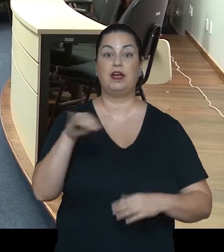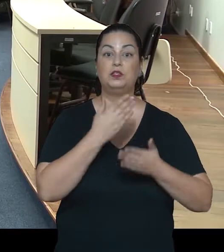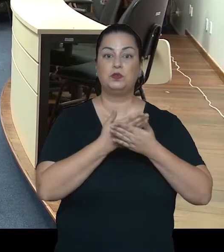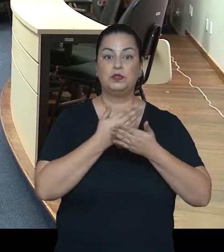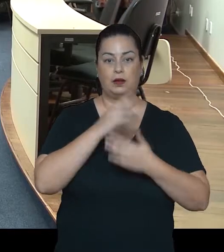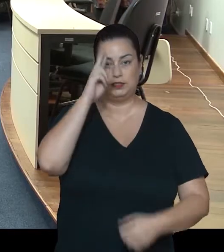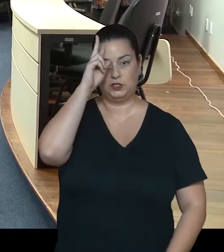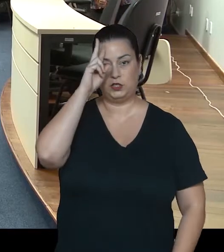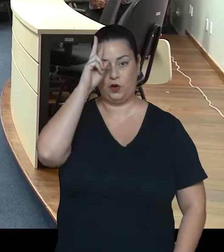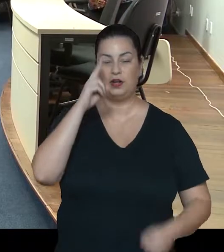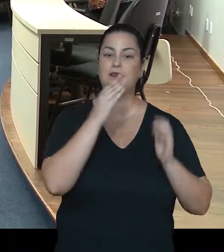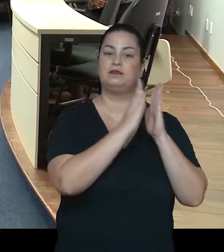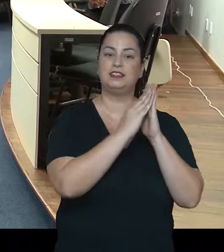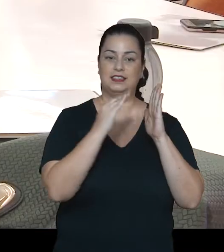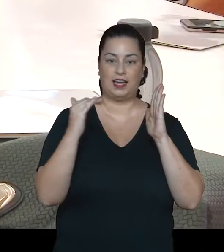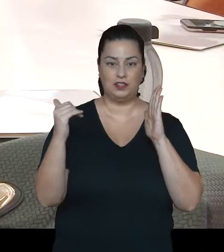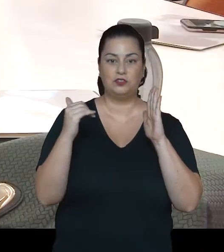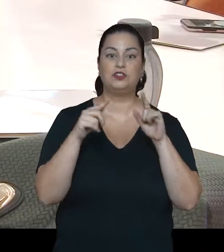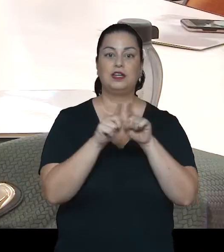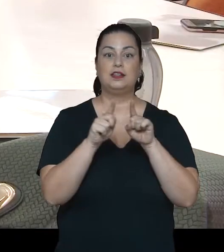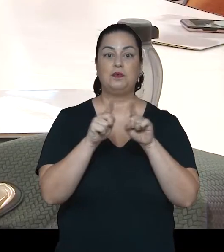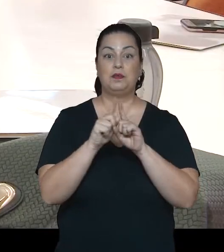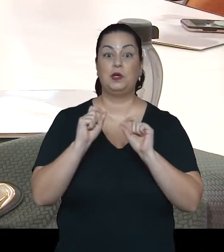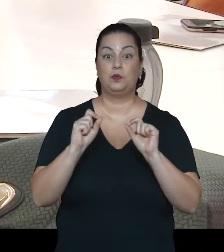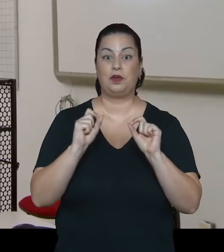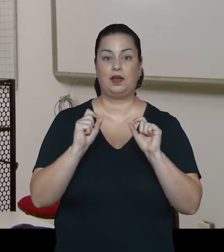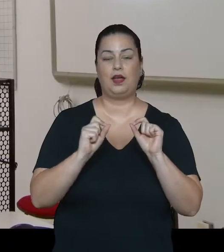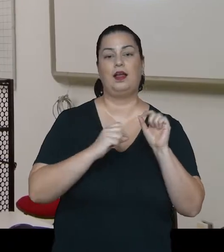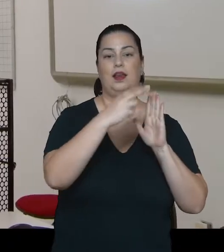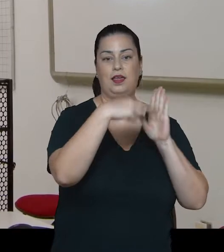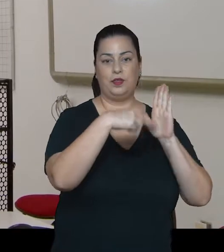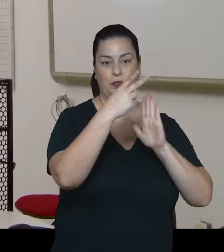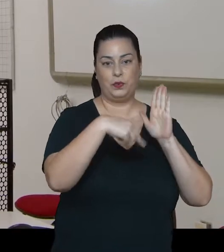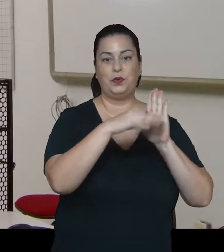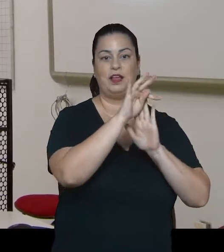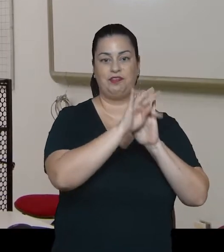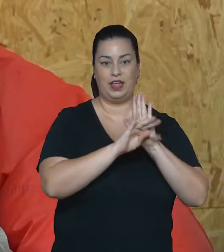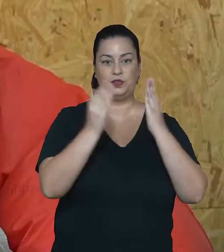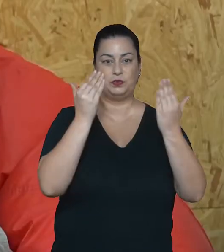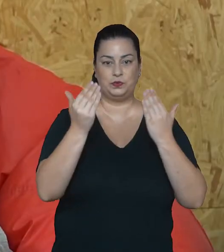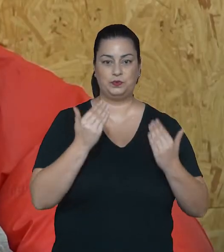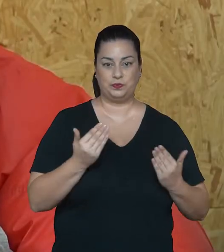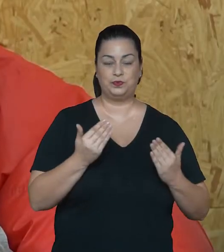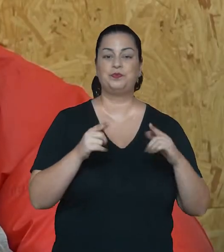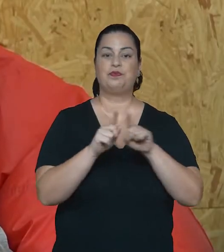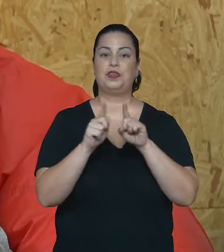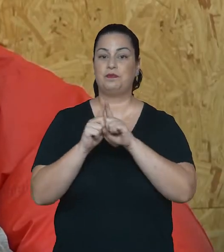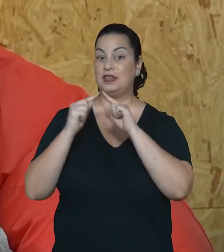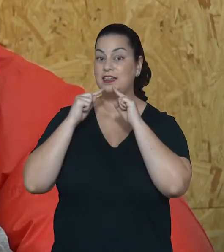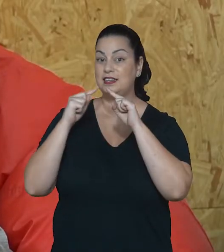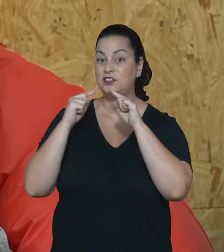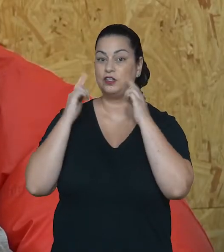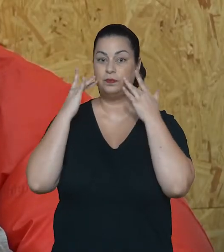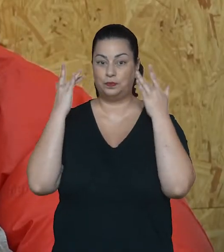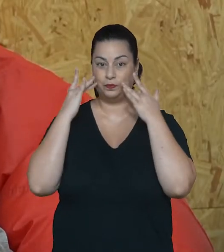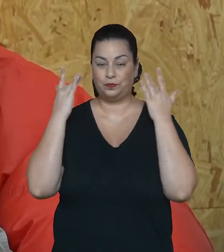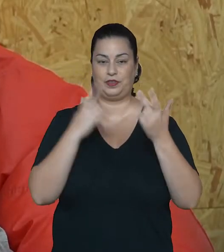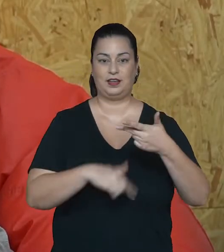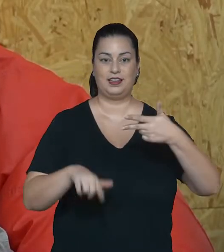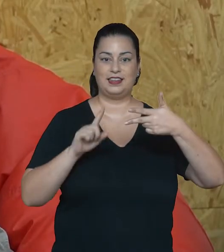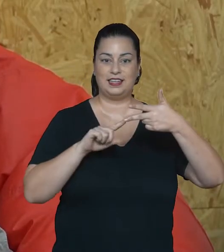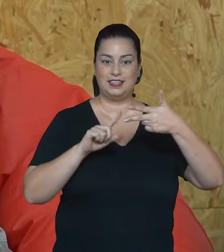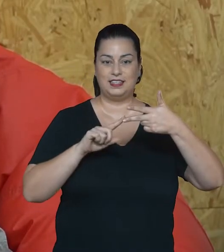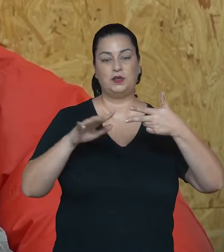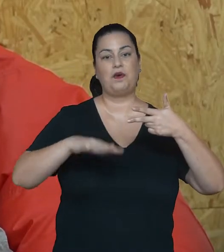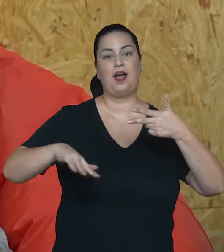oferecido história, estética, análise dramatúrgica e crítica teatral. No